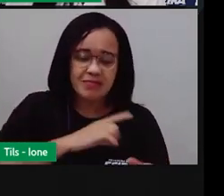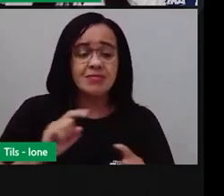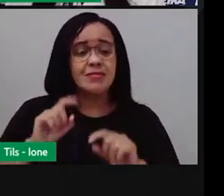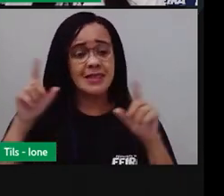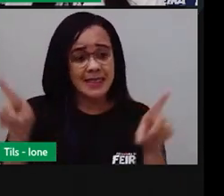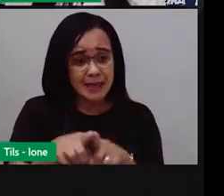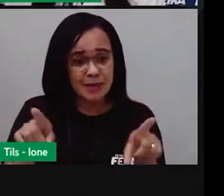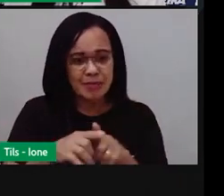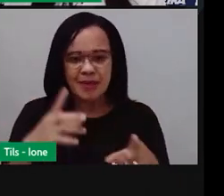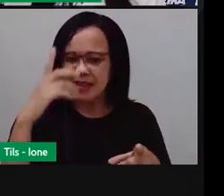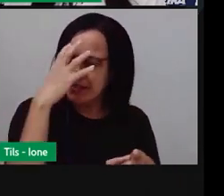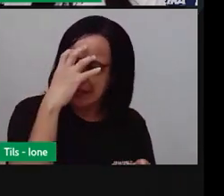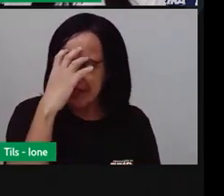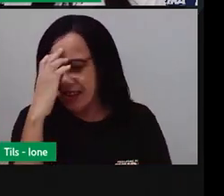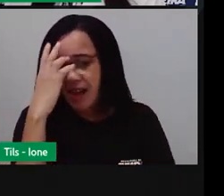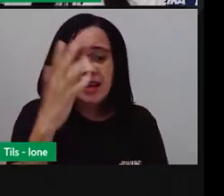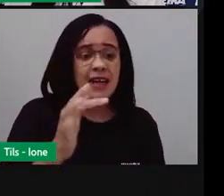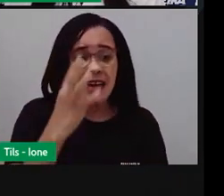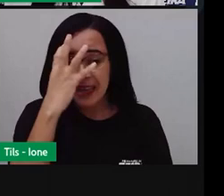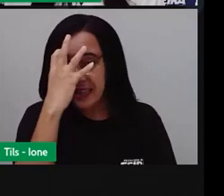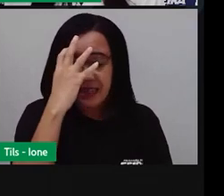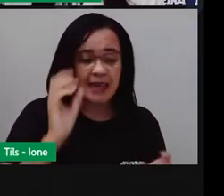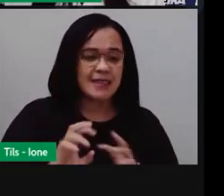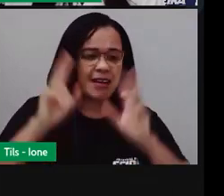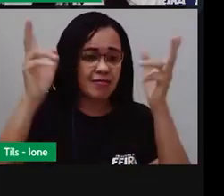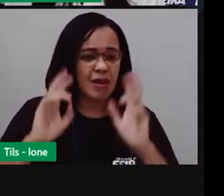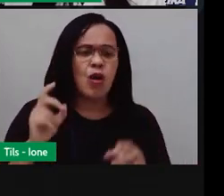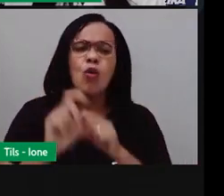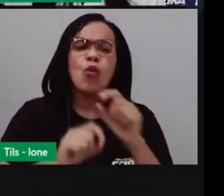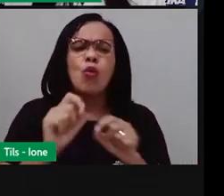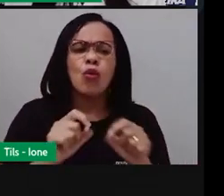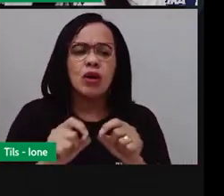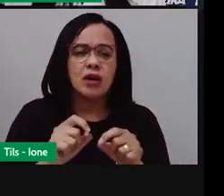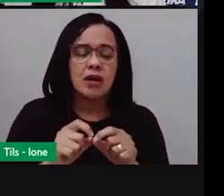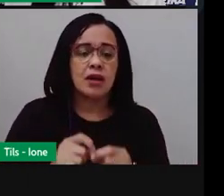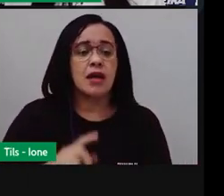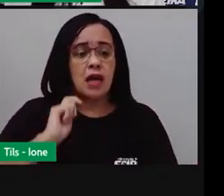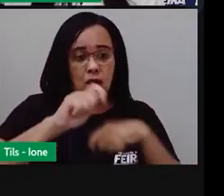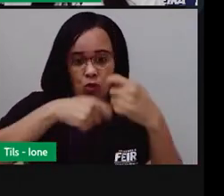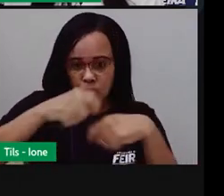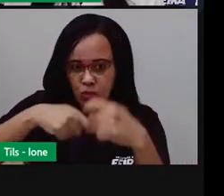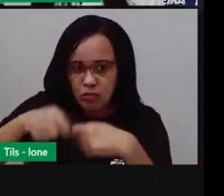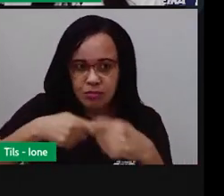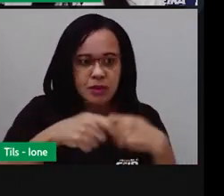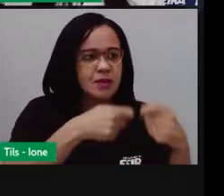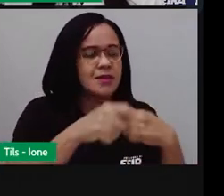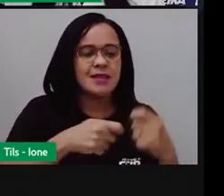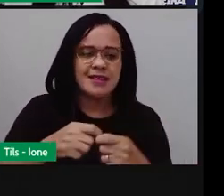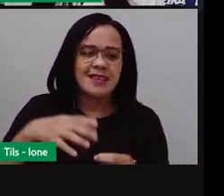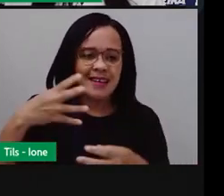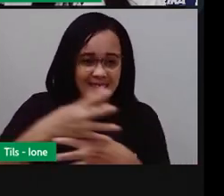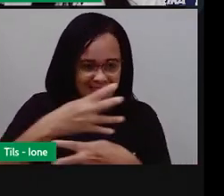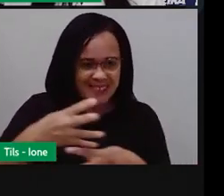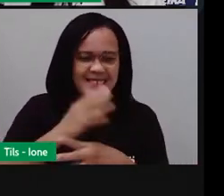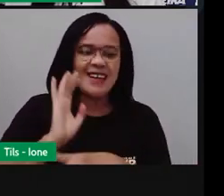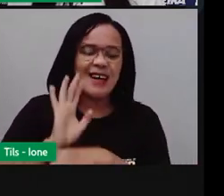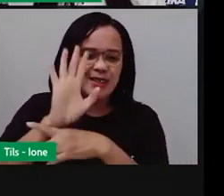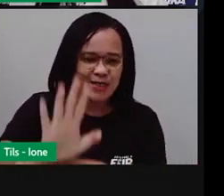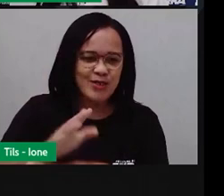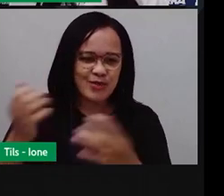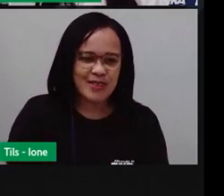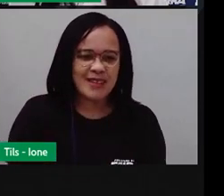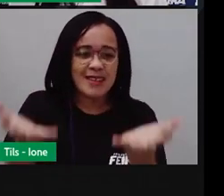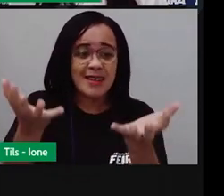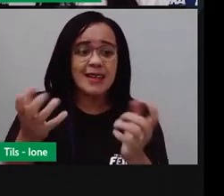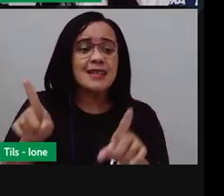gera, faz rodar a economia da cidade também. Mas, de todas, de todas as festas, a que eu